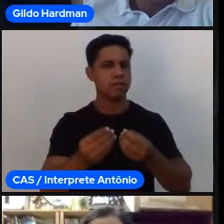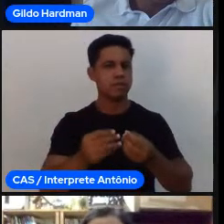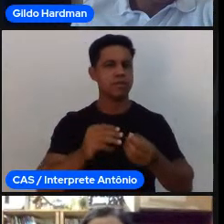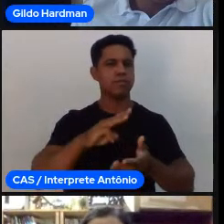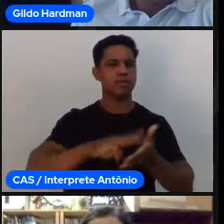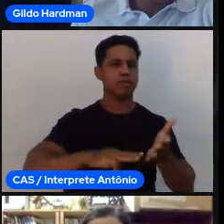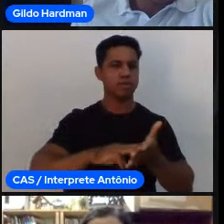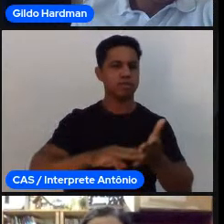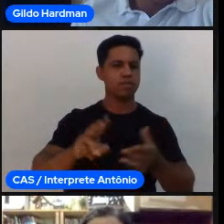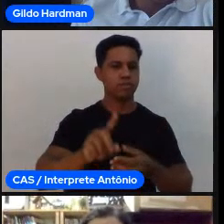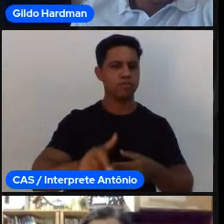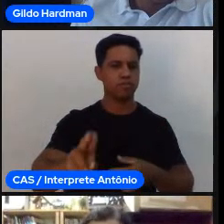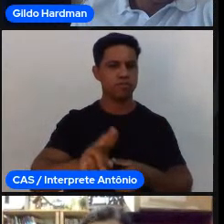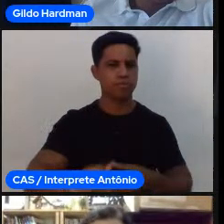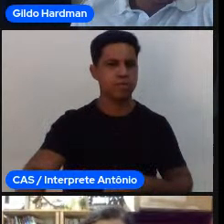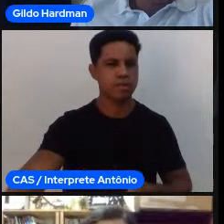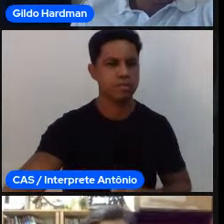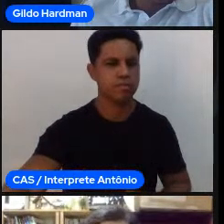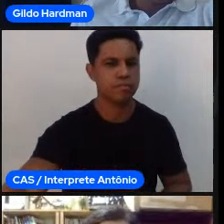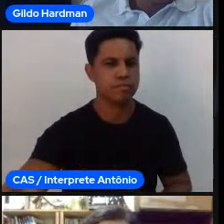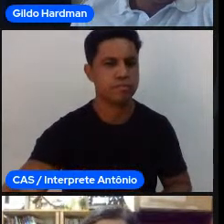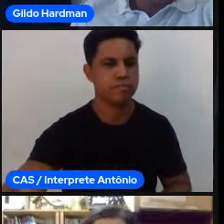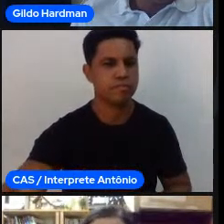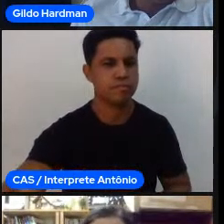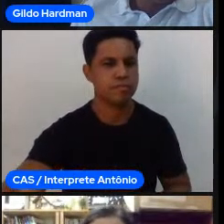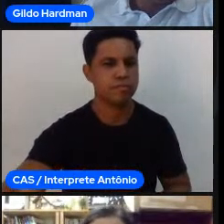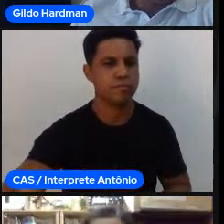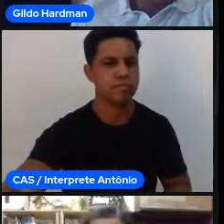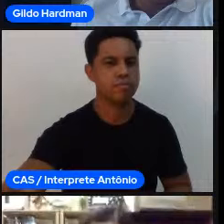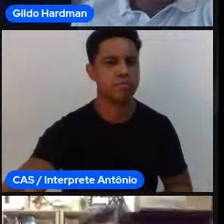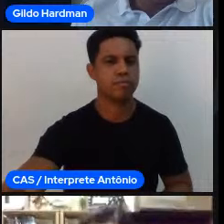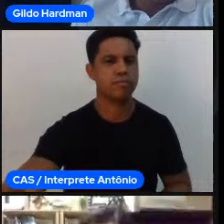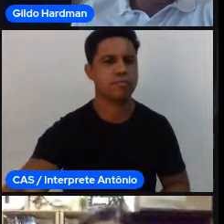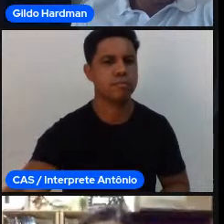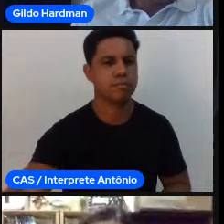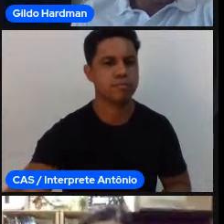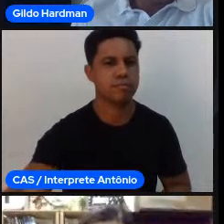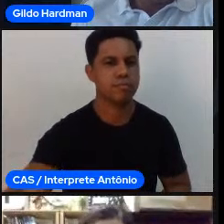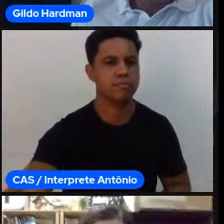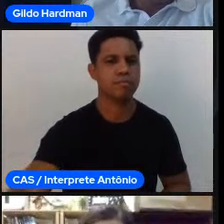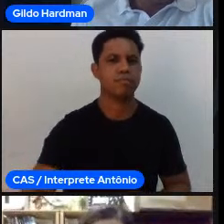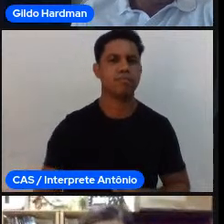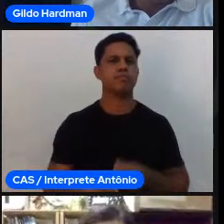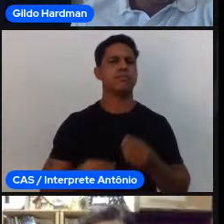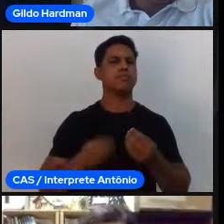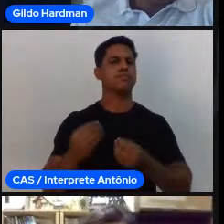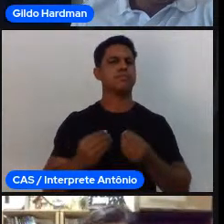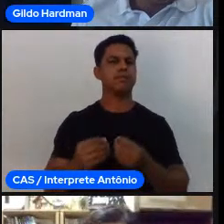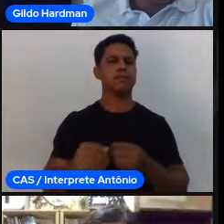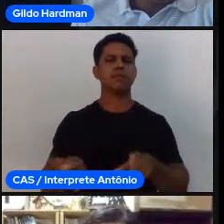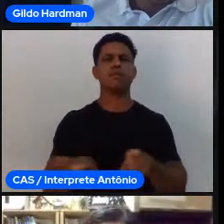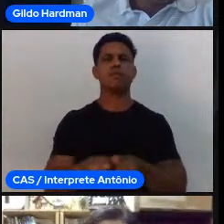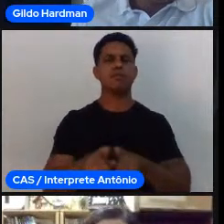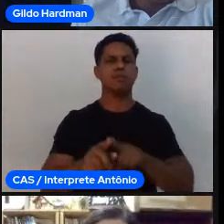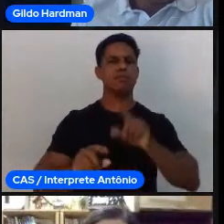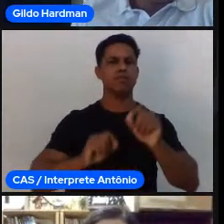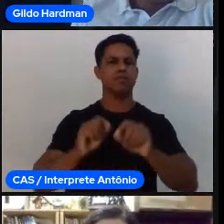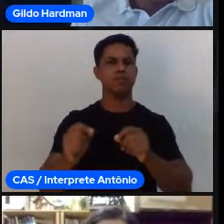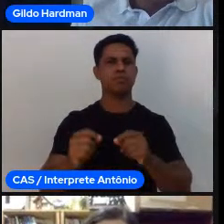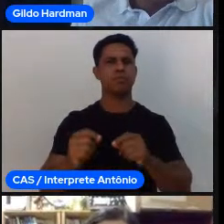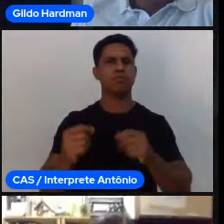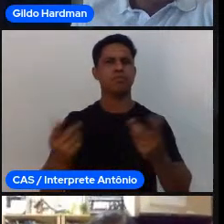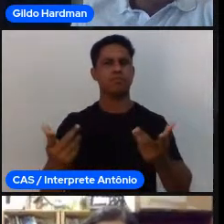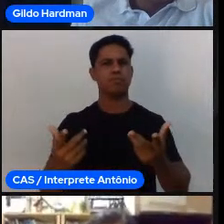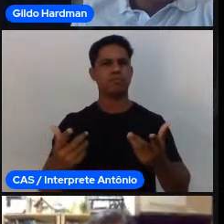estimular a discussão de um determinado valor ou viver situações de conflitos morais também que uma prática tão